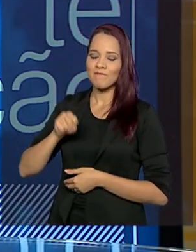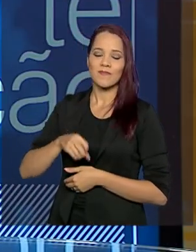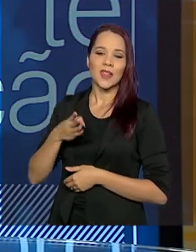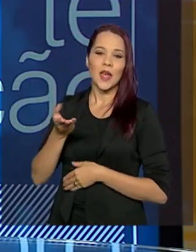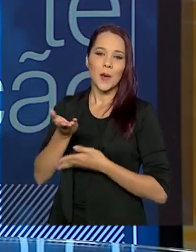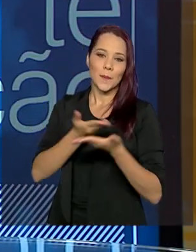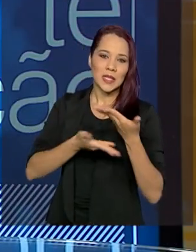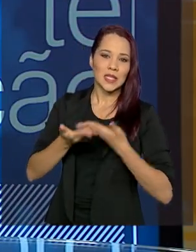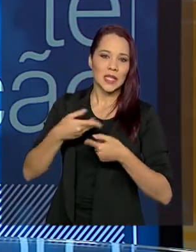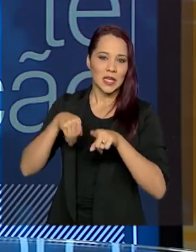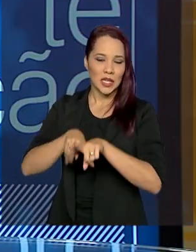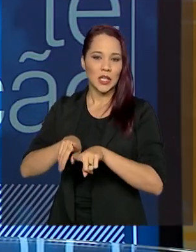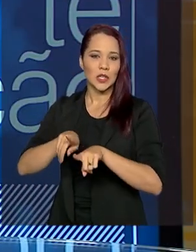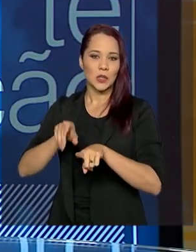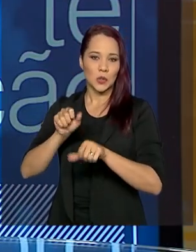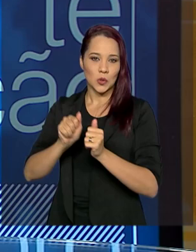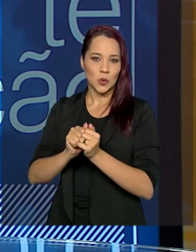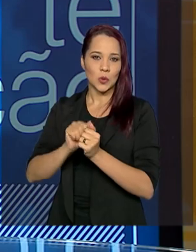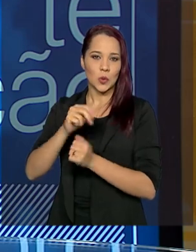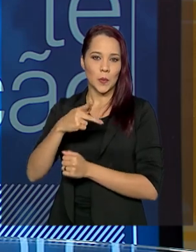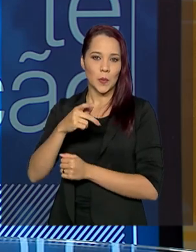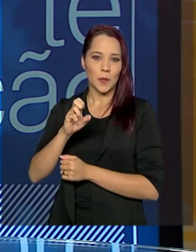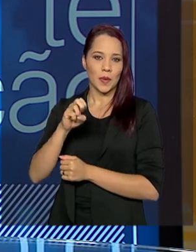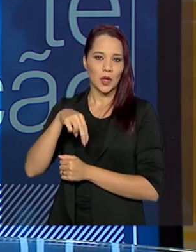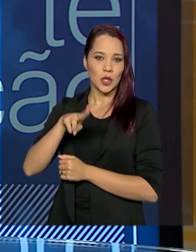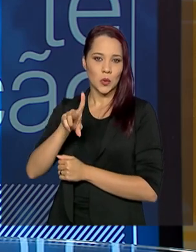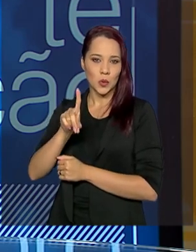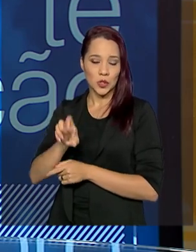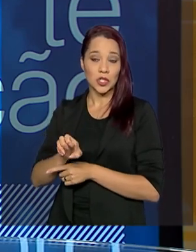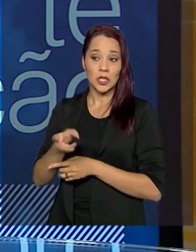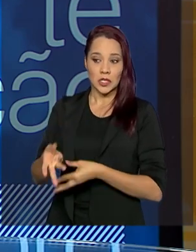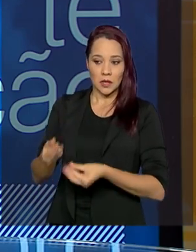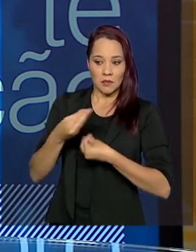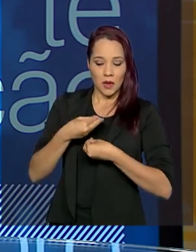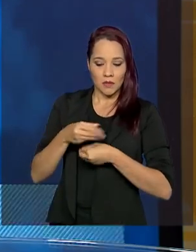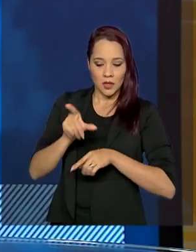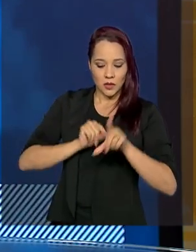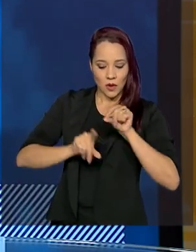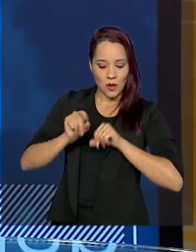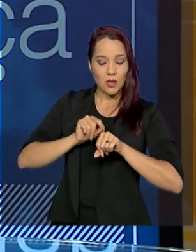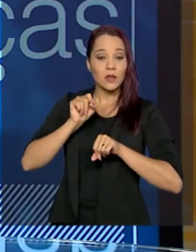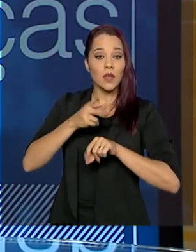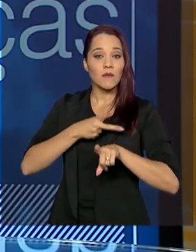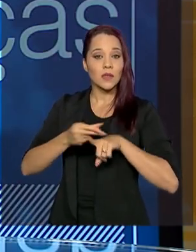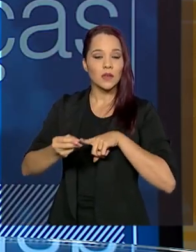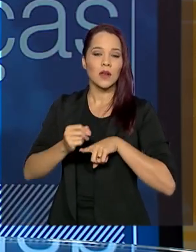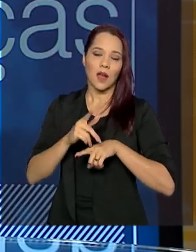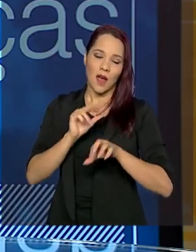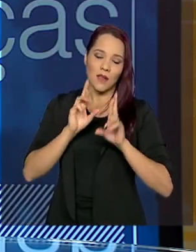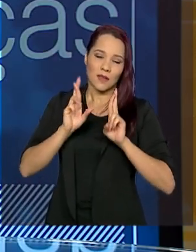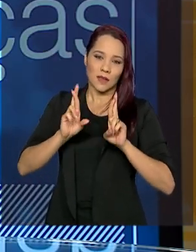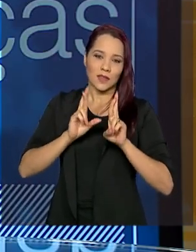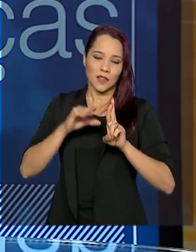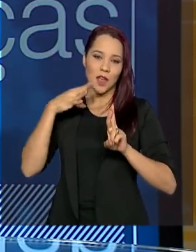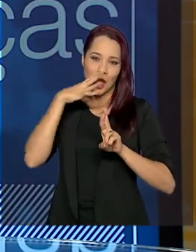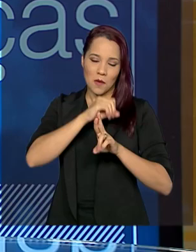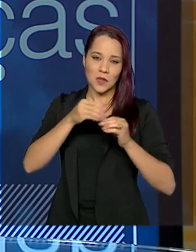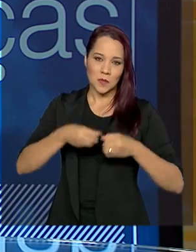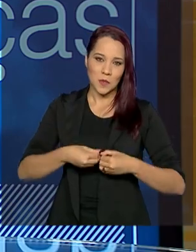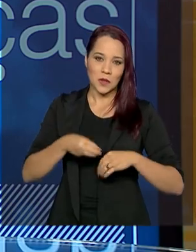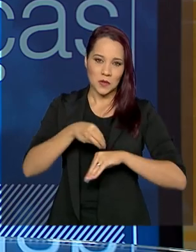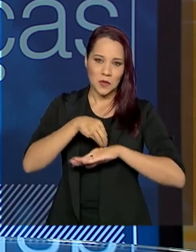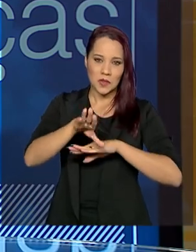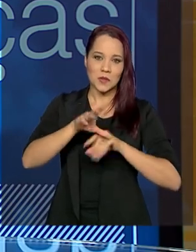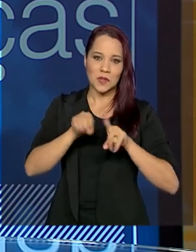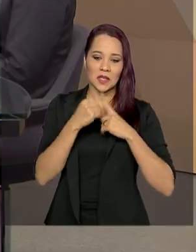parceria com o PNUD, e a gente está recebendo, vai selecionar a vencedora, esperamos em breve já colocar isso à disposição da sociedade.